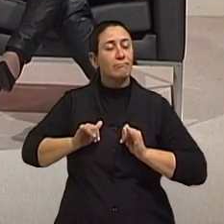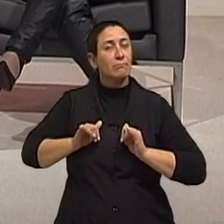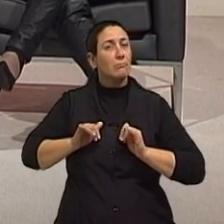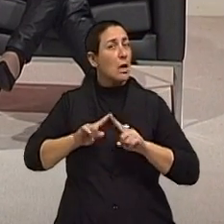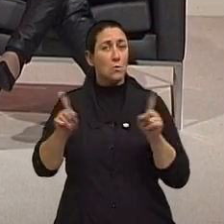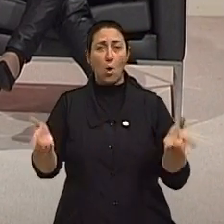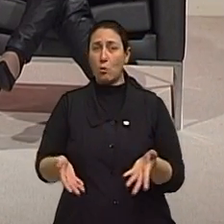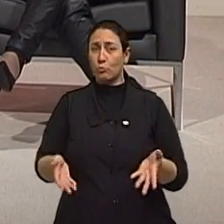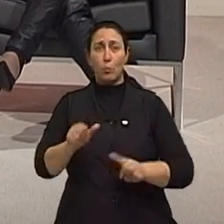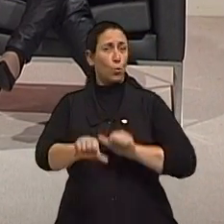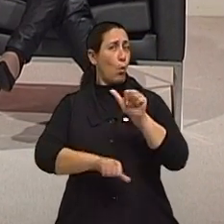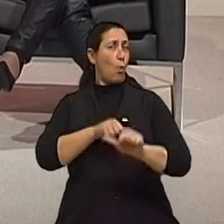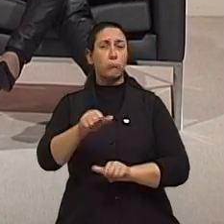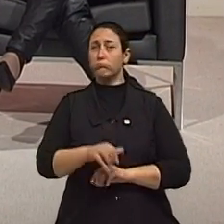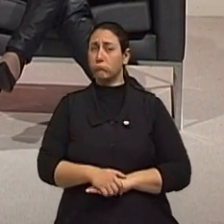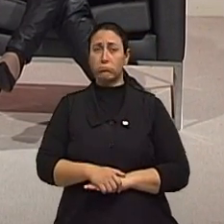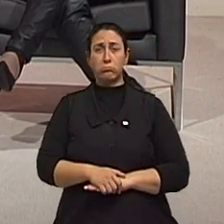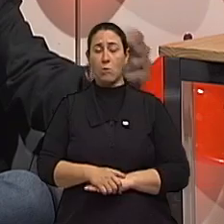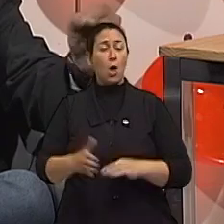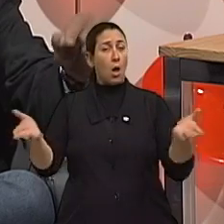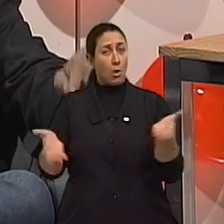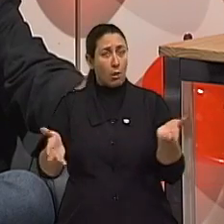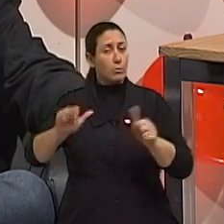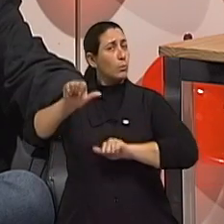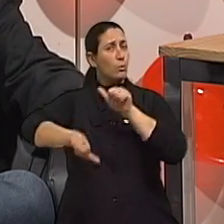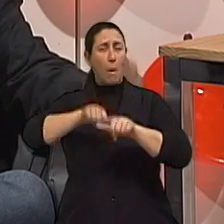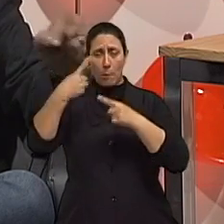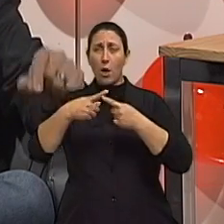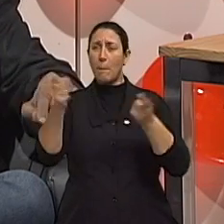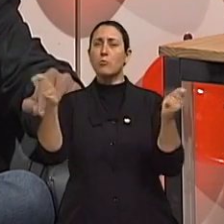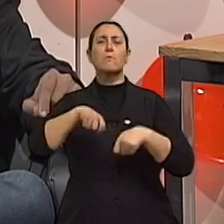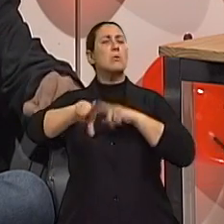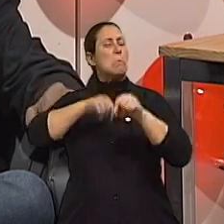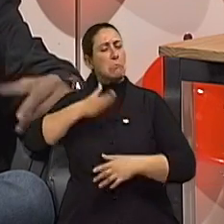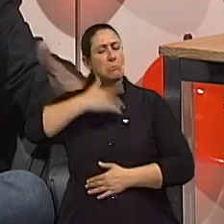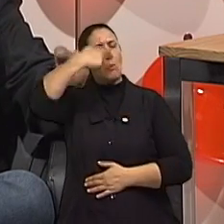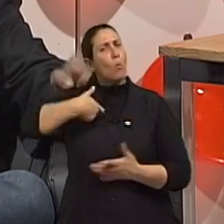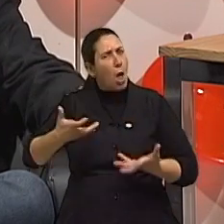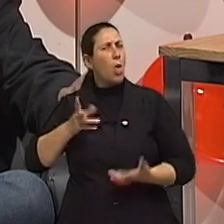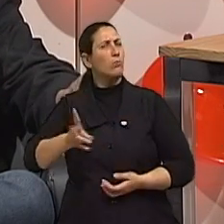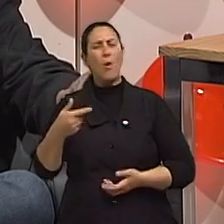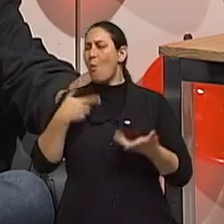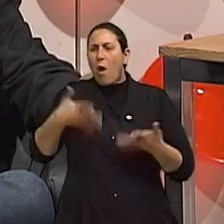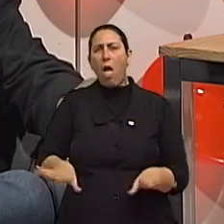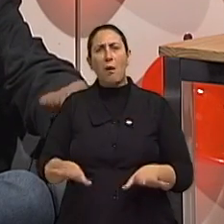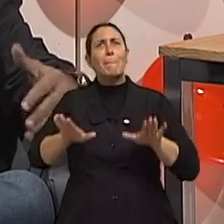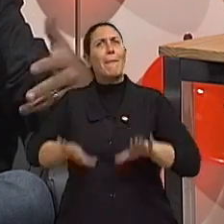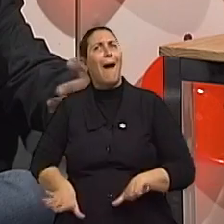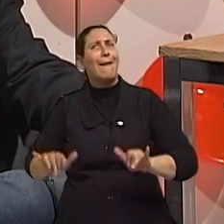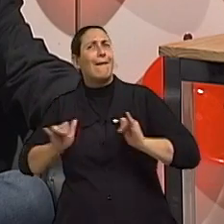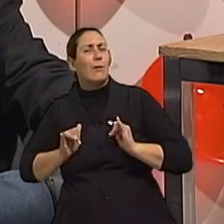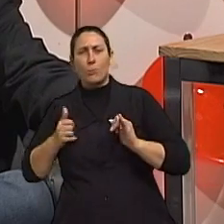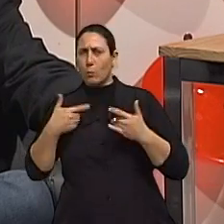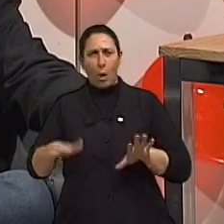não tem tanto isso mais. Que coisa boa. tem a possibilidade de se escolher. Não, eu quero continuar, eu não quero me acomodar, eu quero,